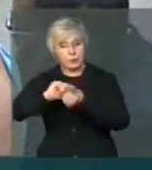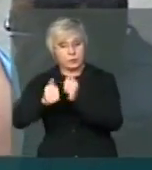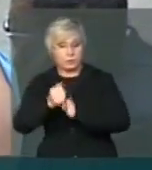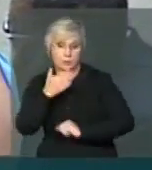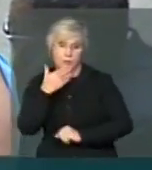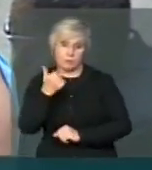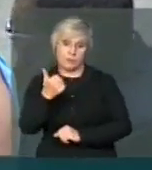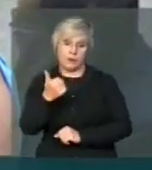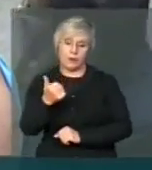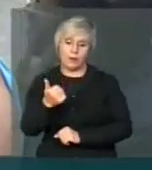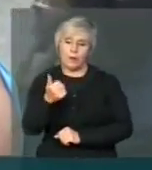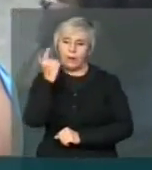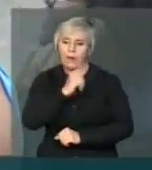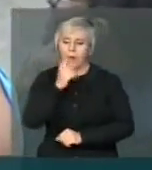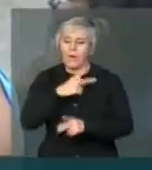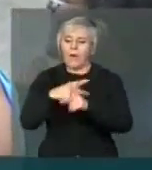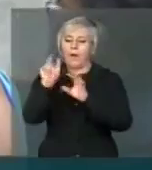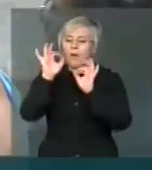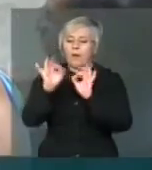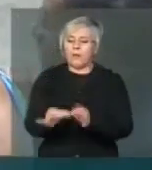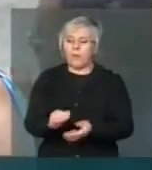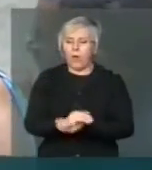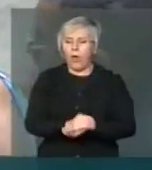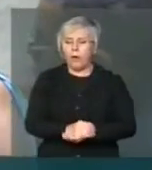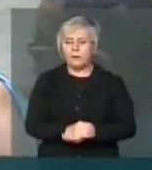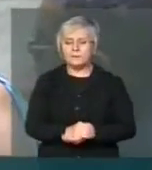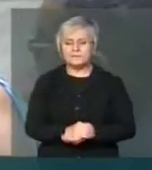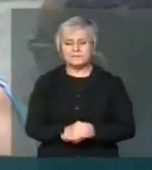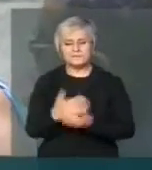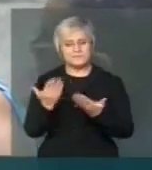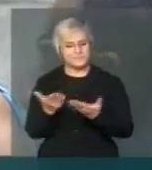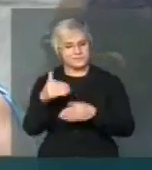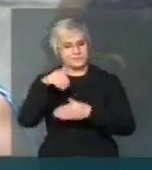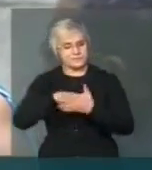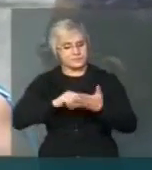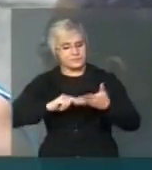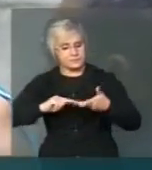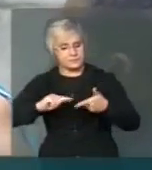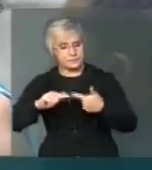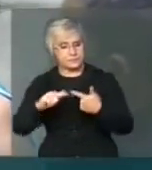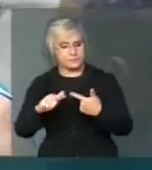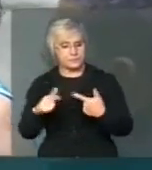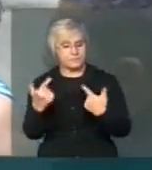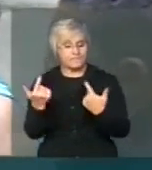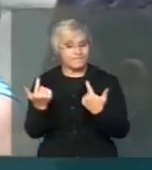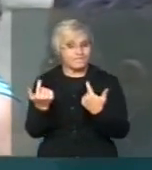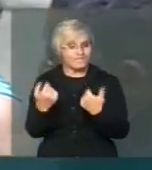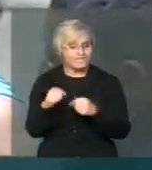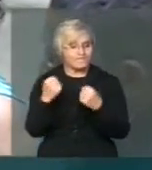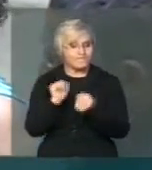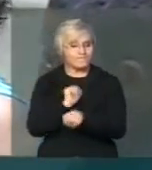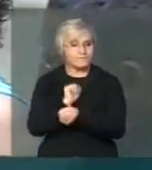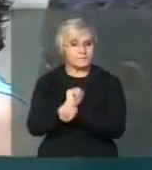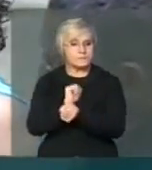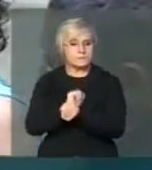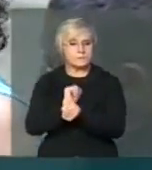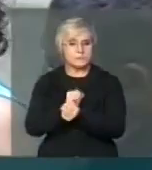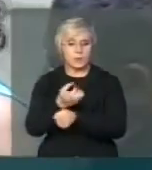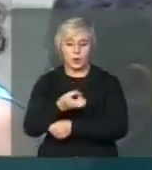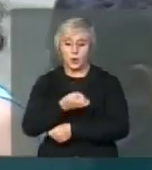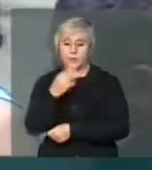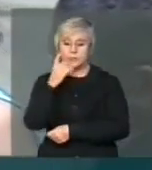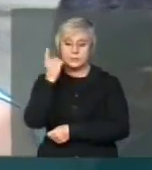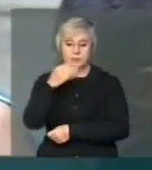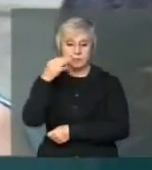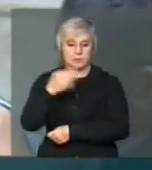porque o caminho diante de votações que merecem e dependem de um coro qualificado é